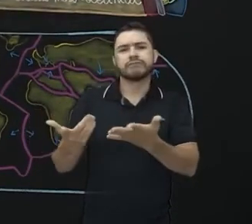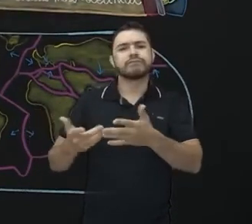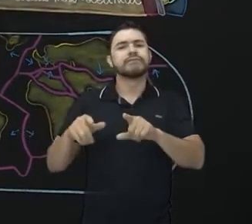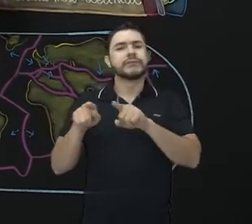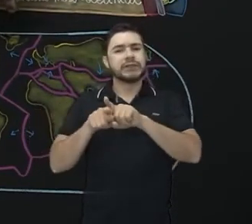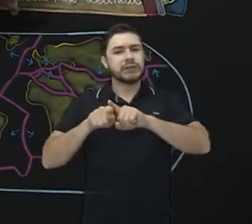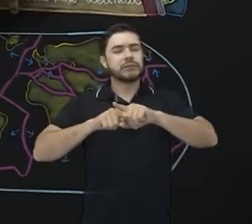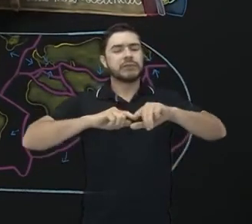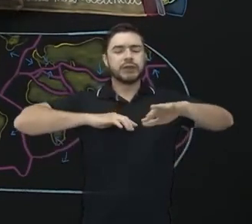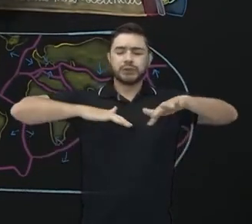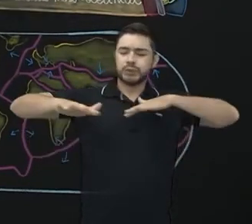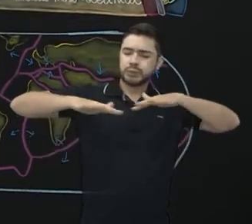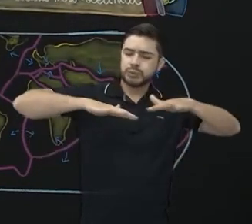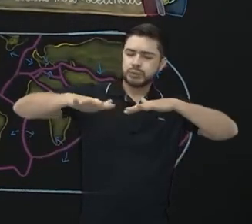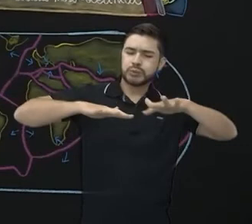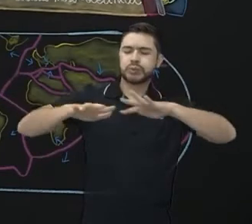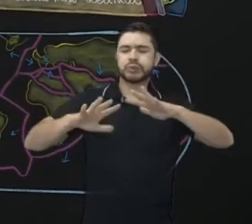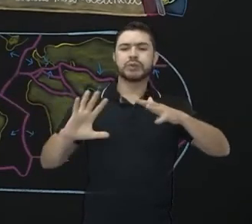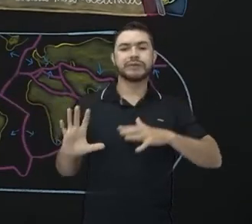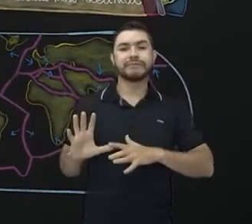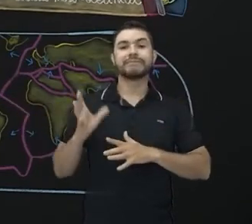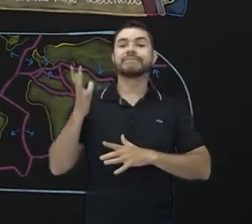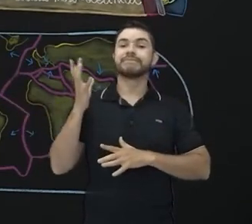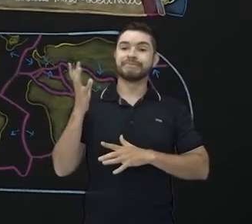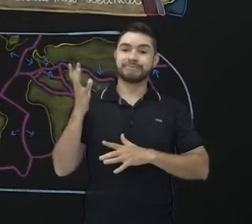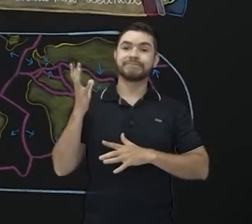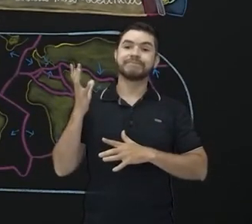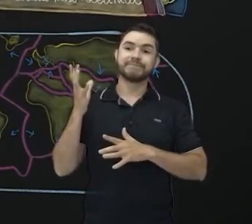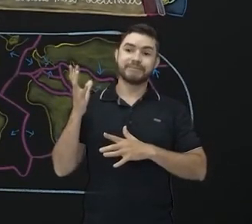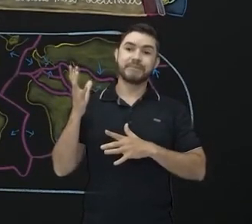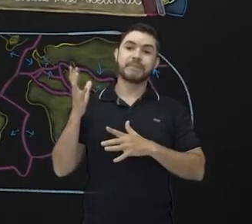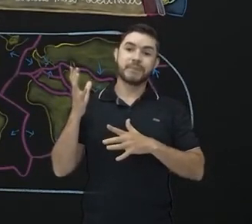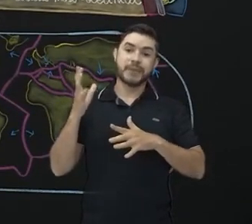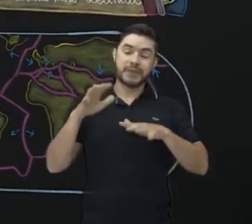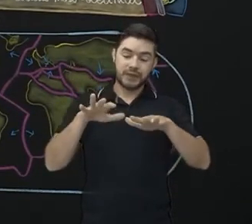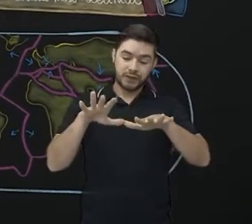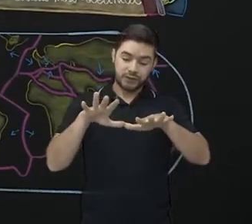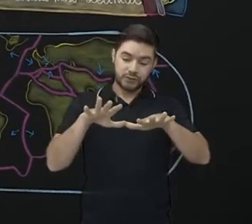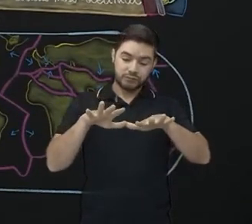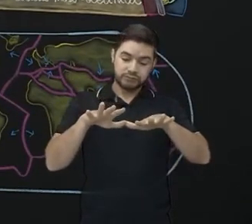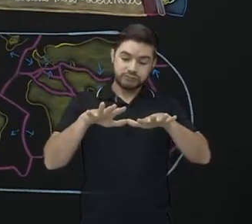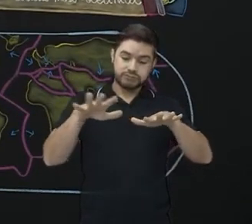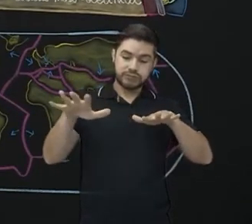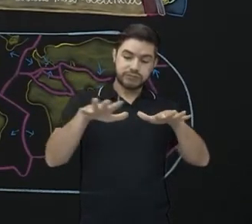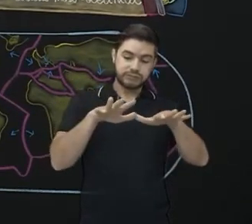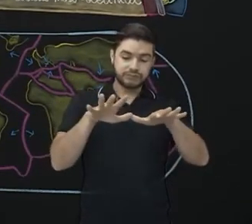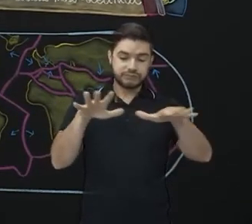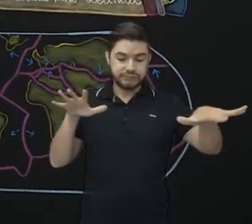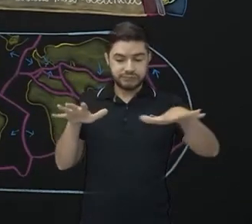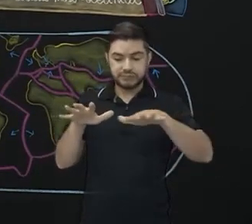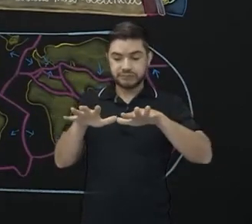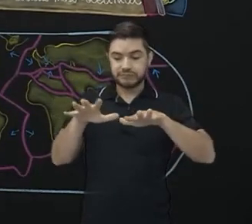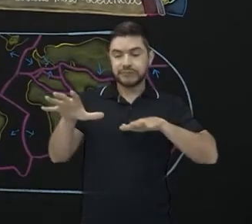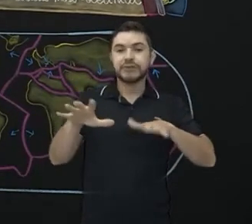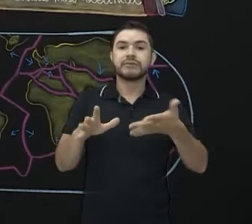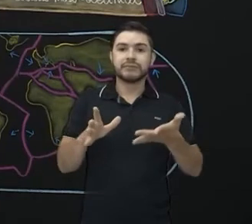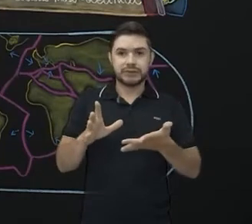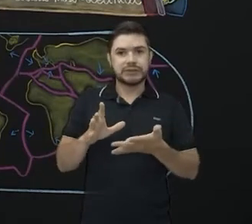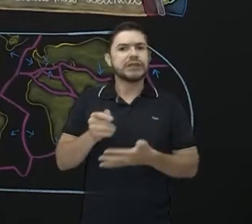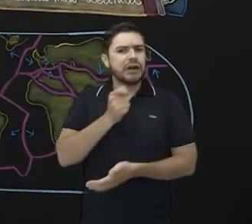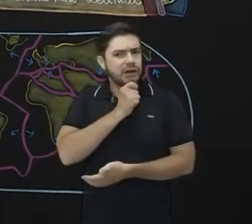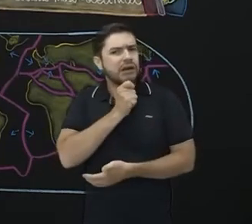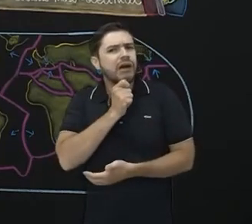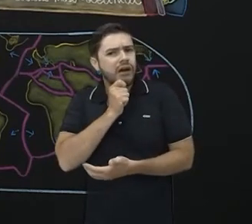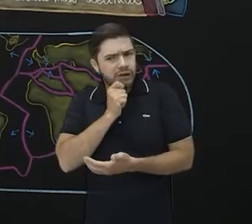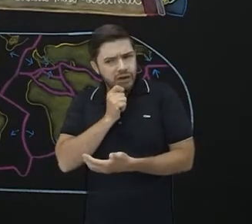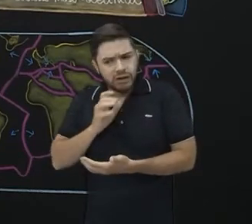do movimento de convicção do magma, é que fez com que gerasse esses movimentos. E eu vou dizer, esses movimentos continuam